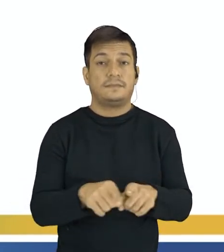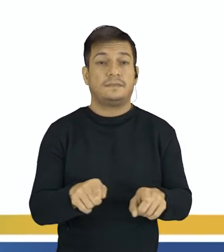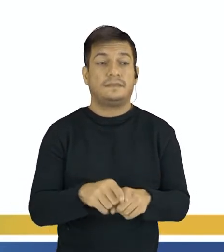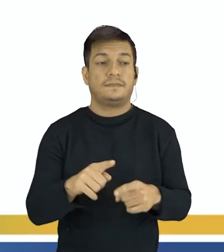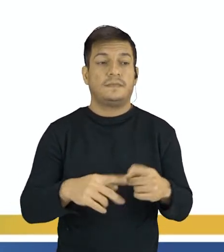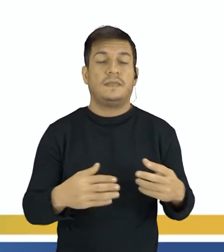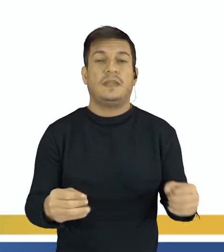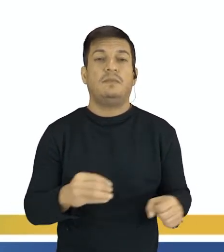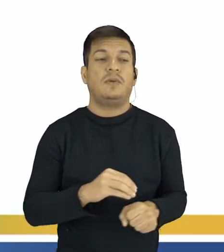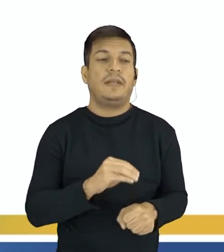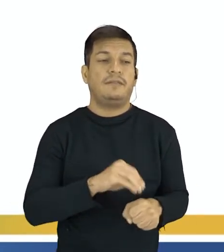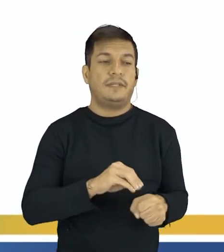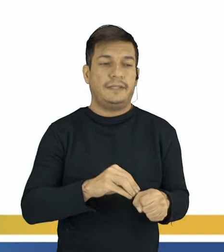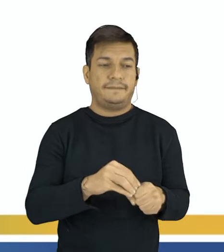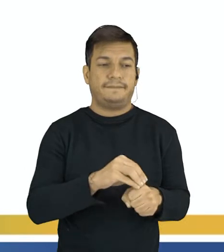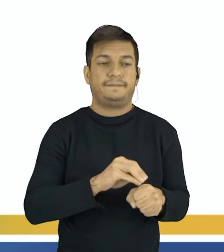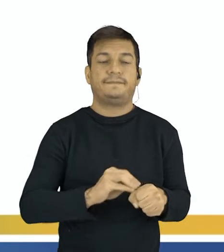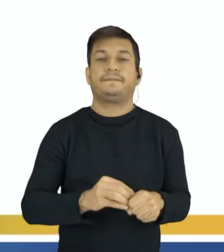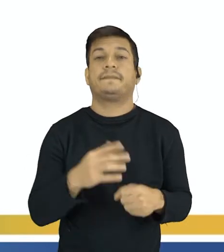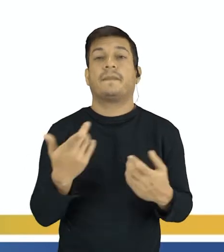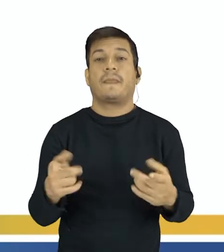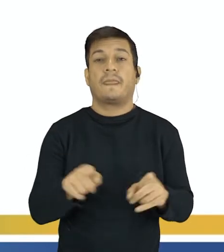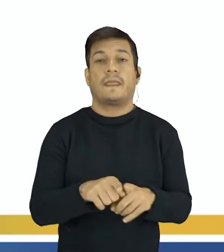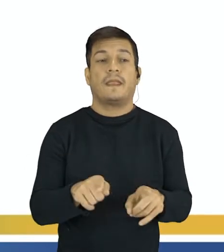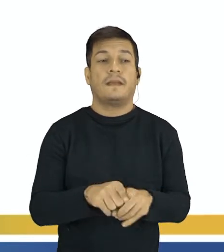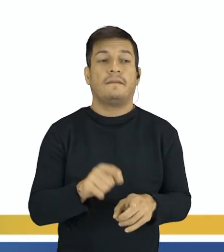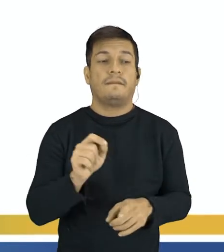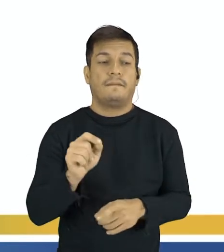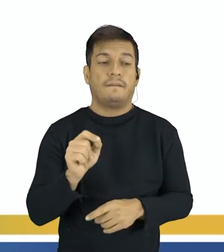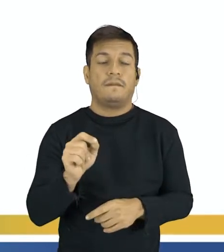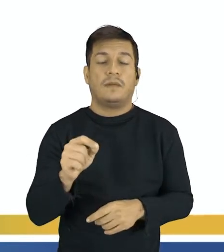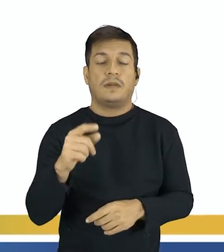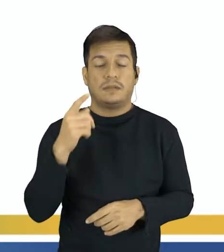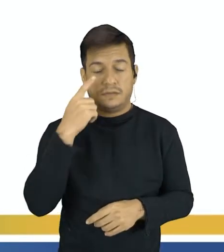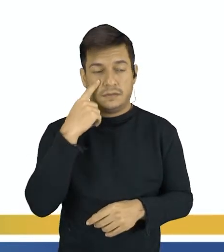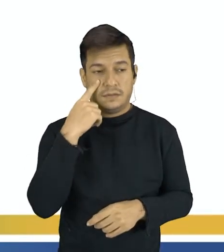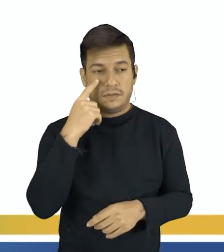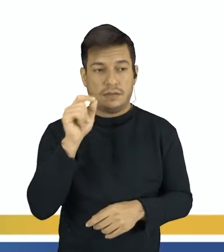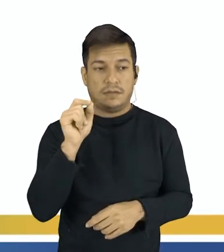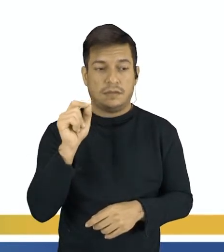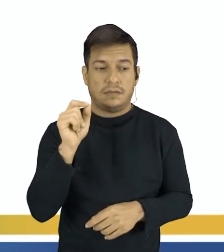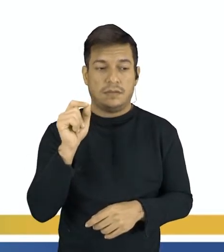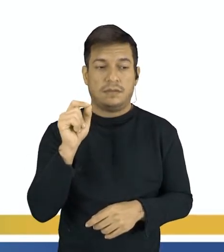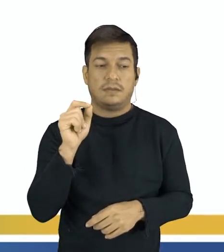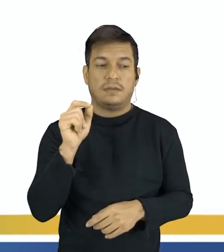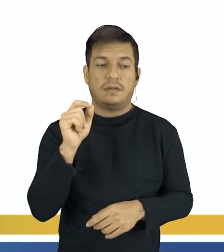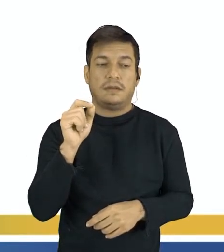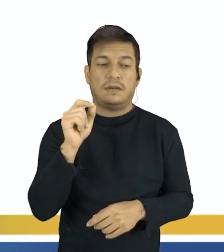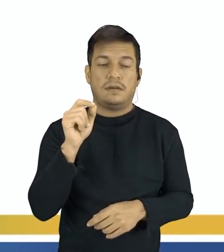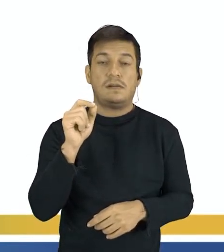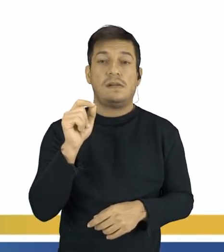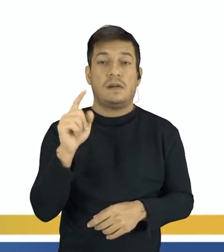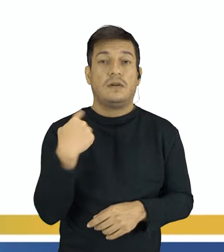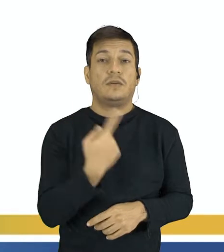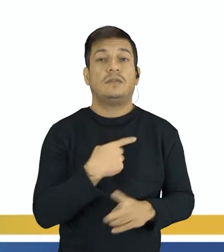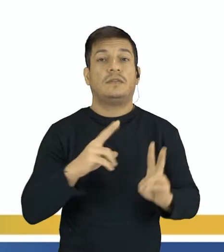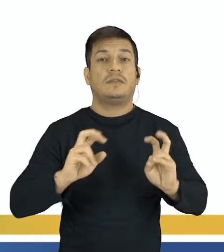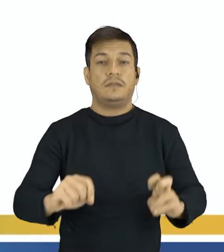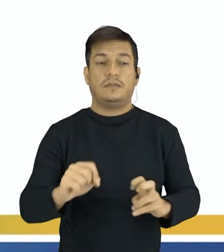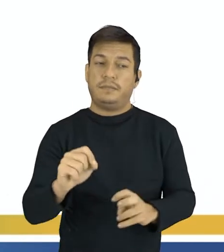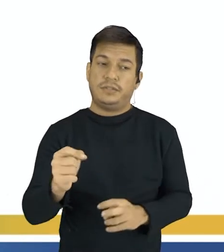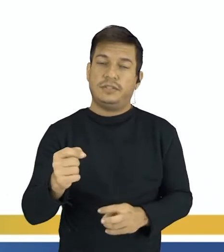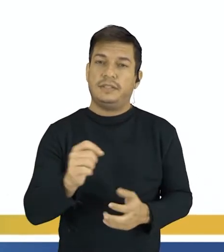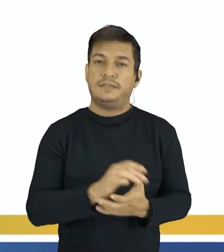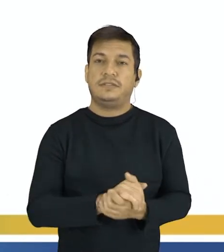dos produtos. E o terceiro ponto, se o coeficiente for fracionário para alguma substância, então às vezes a gente pode observar um